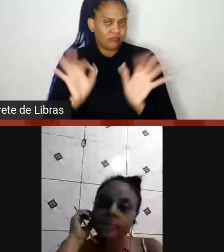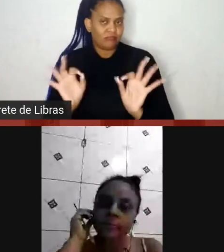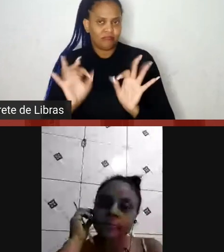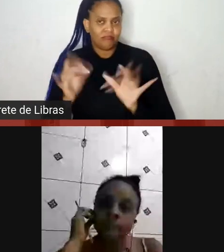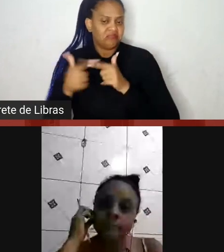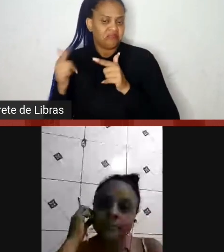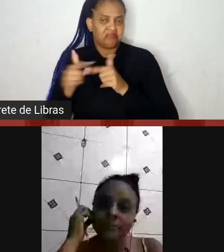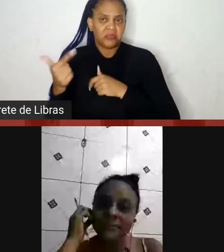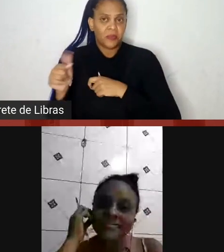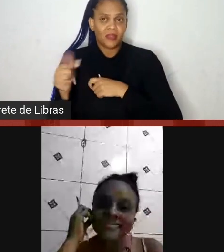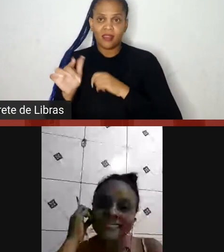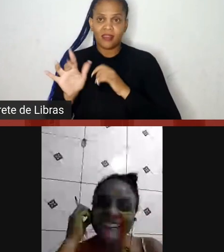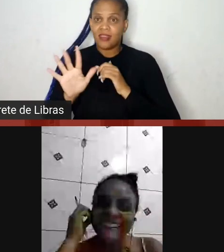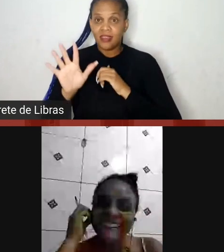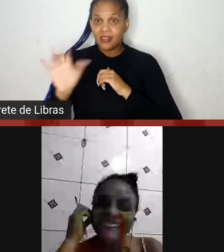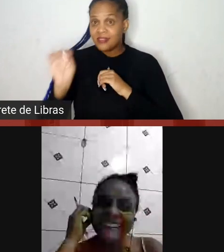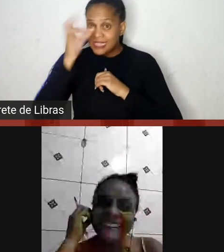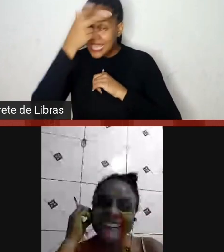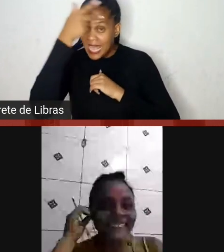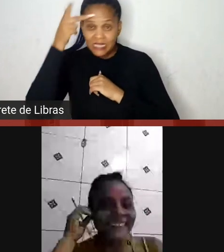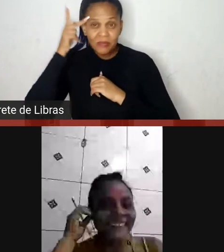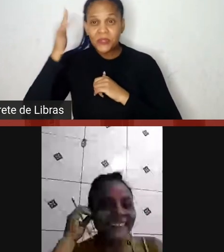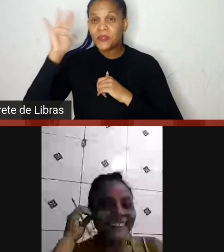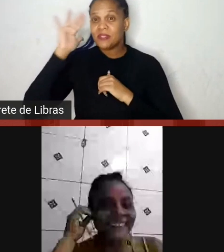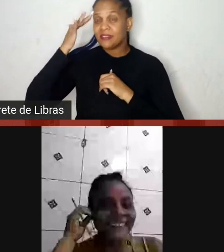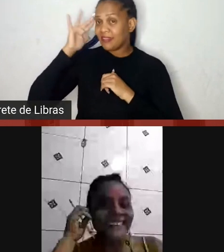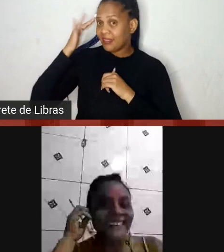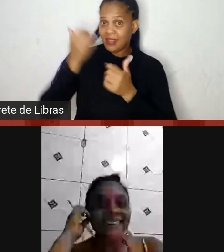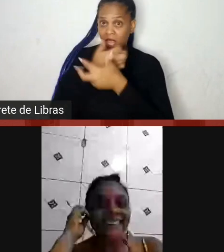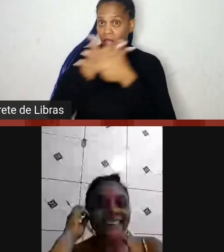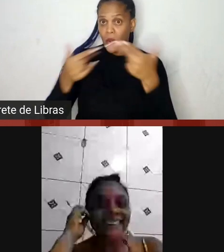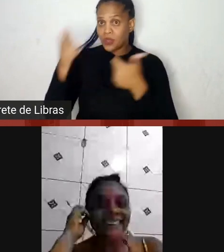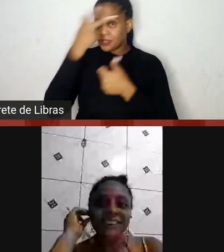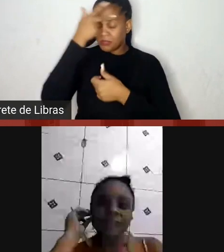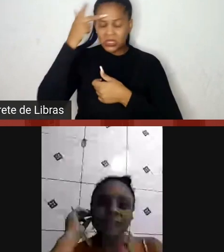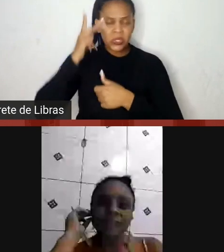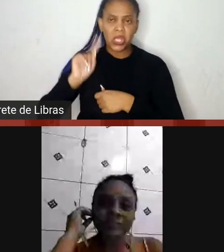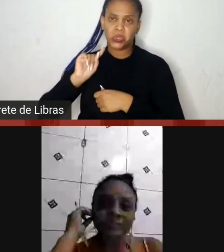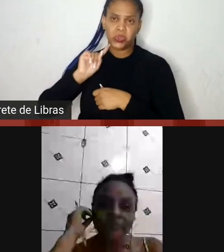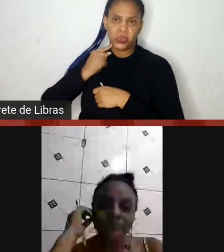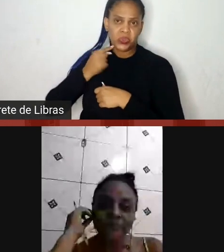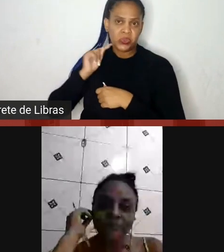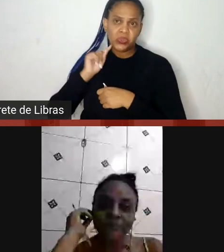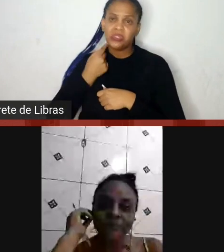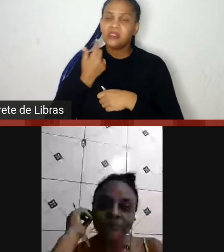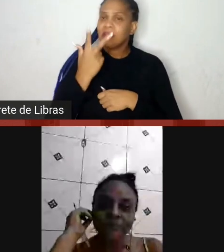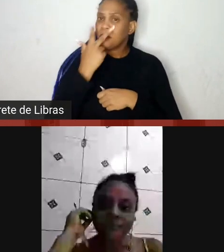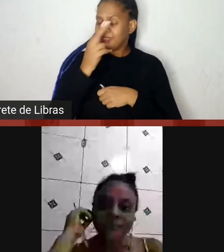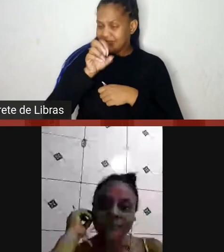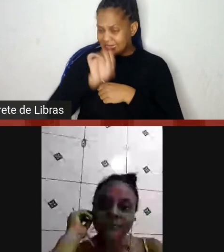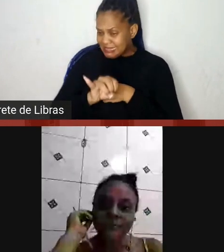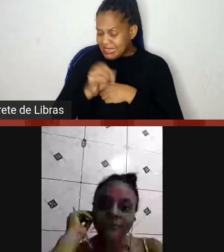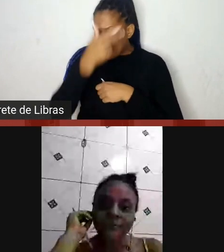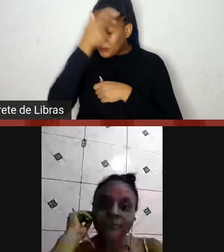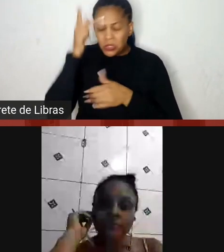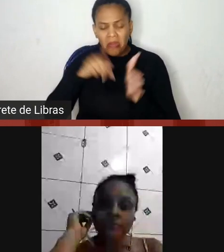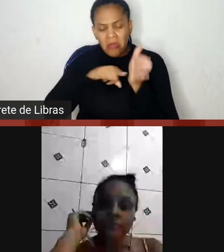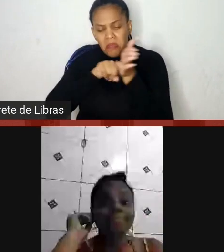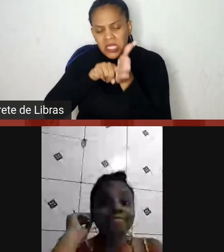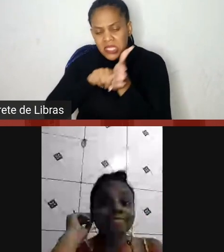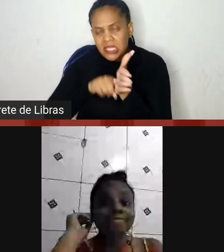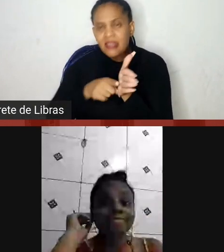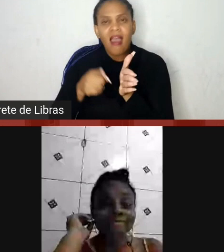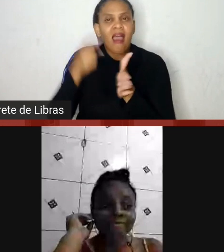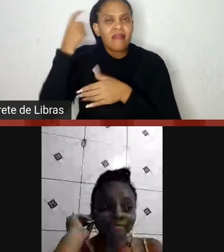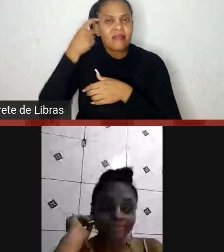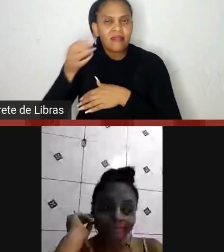e se as pessoas fossem entender a coisa do... A pessoa suja, tal, se as pessoas fossem estudar e tentar entender a questão da cultura,